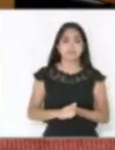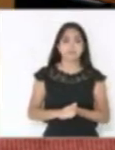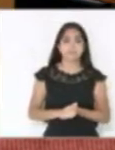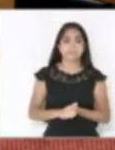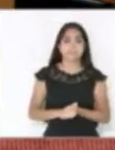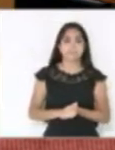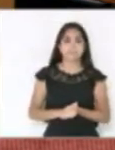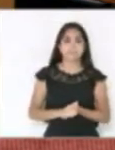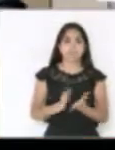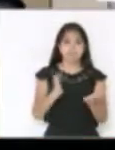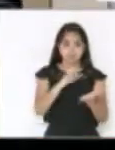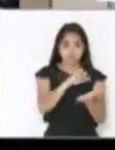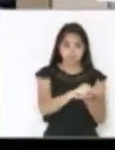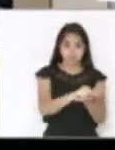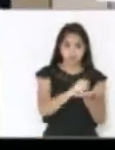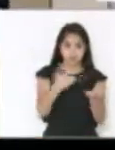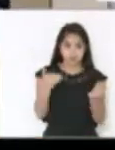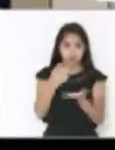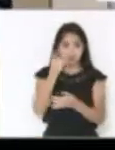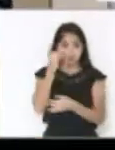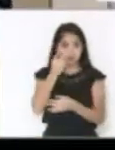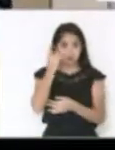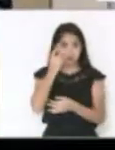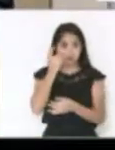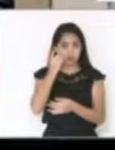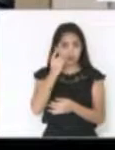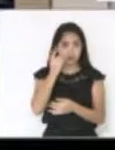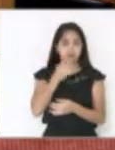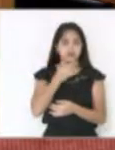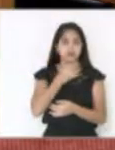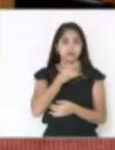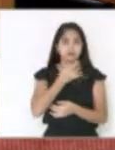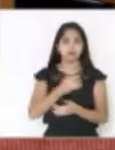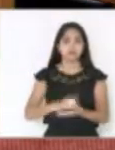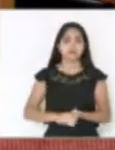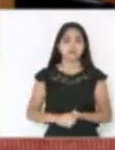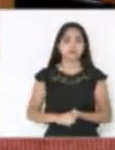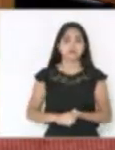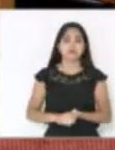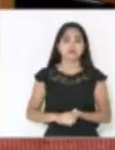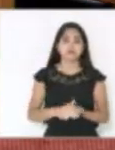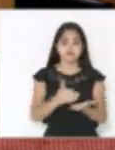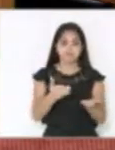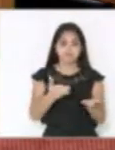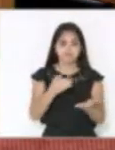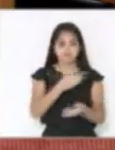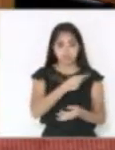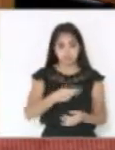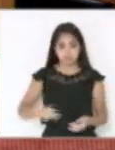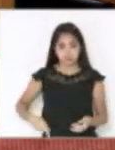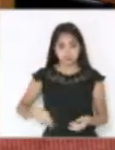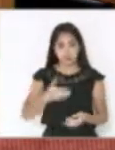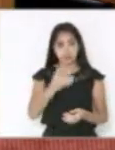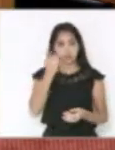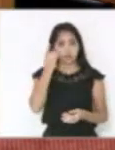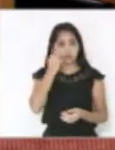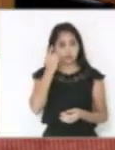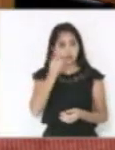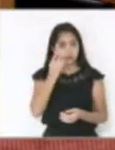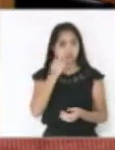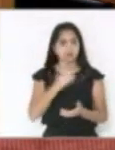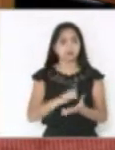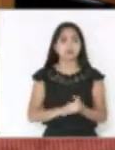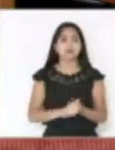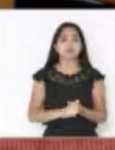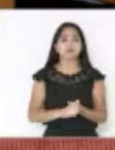feito o registro com a palavra o deputado Valdir Cubalquini. Senhor presidente, senhores deputados, deputada